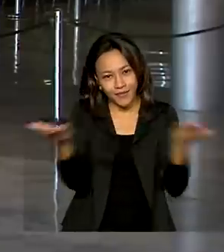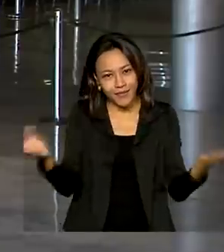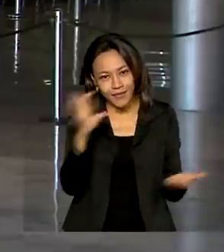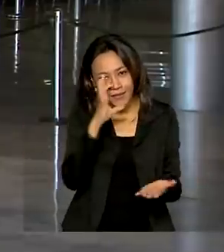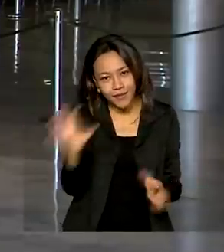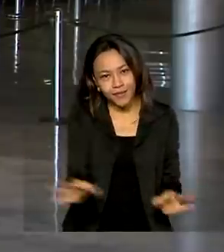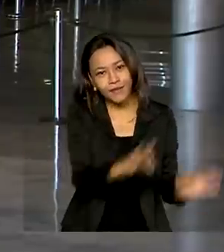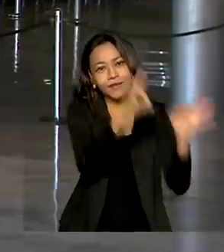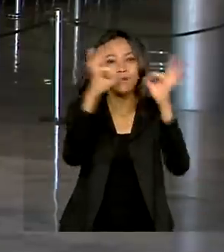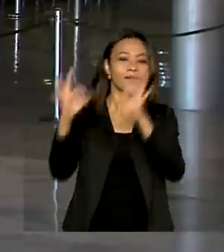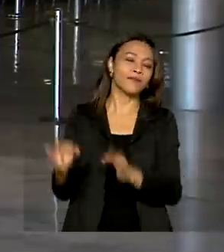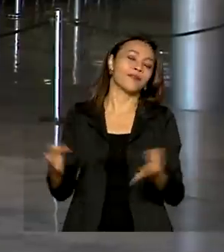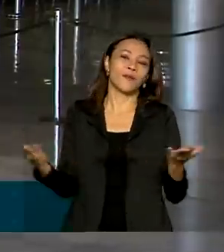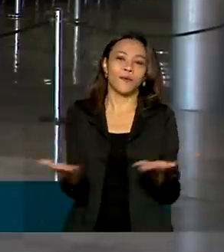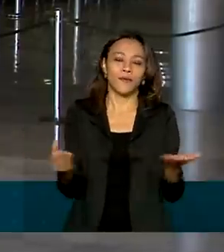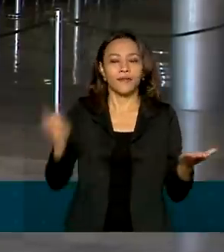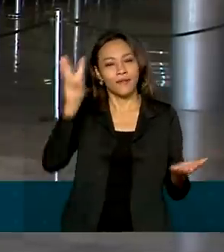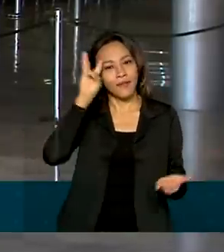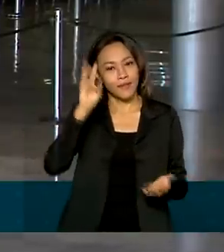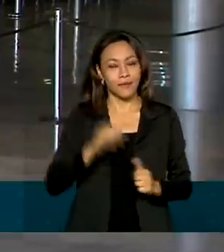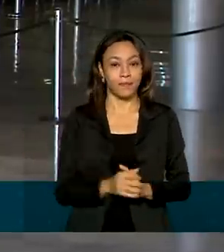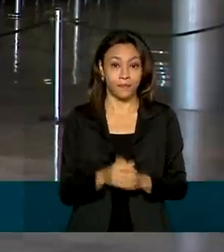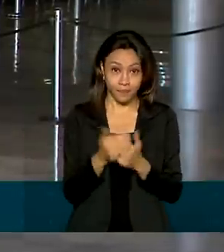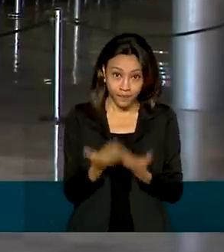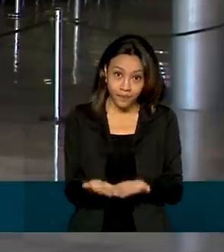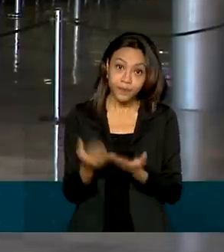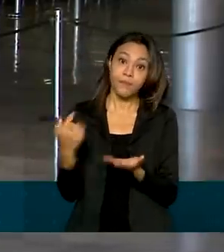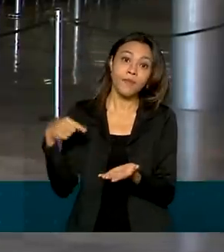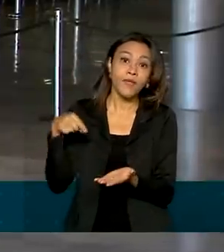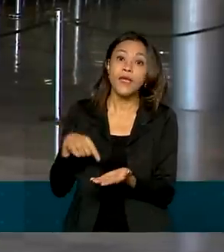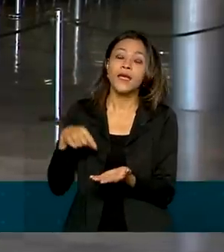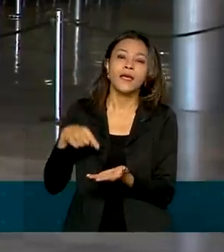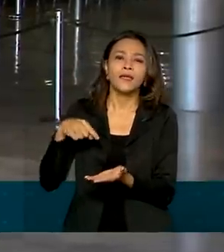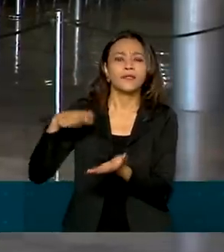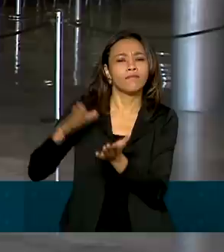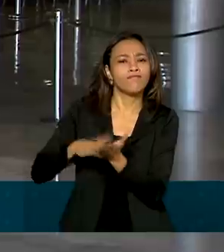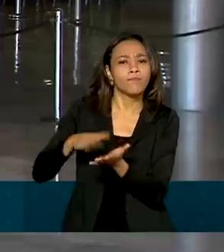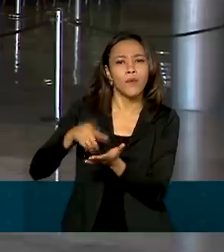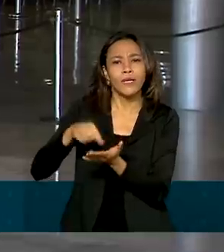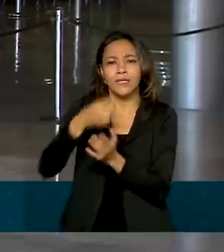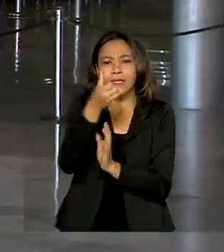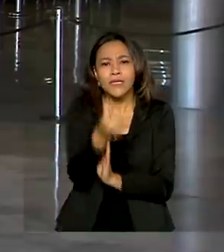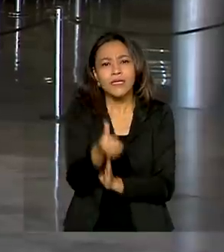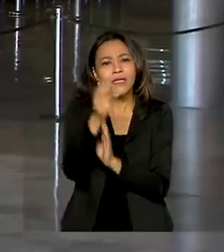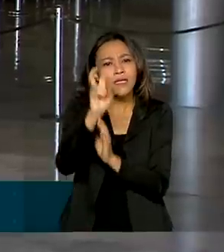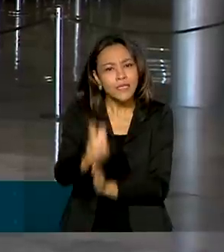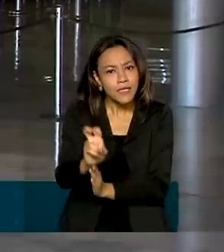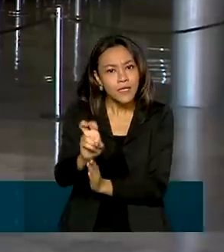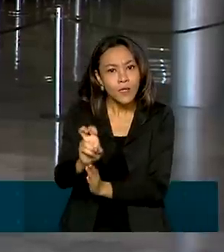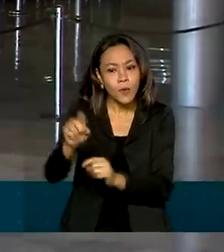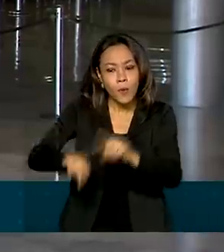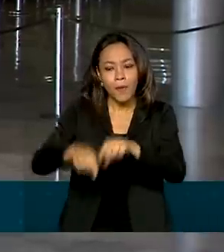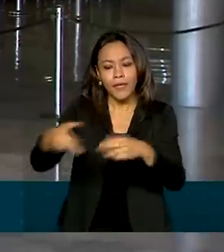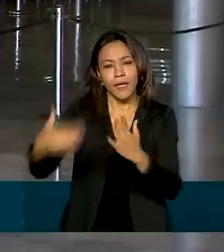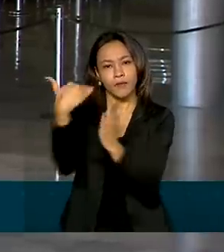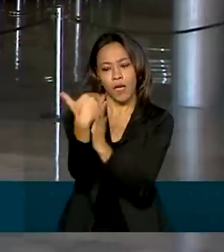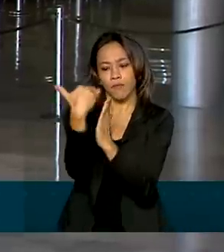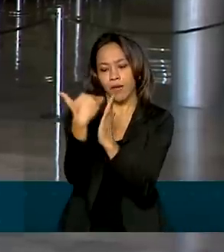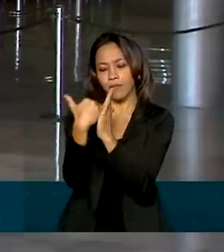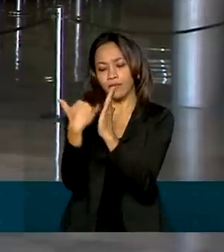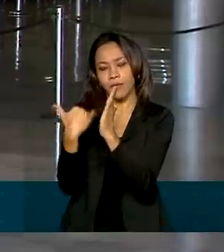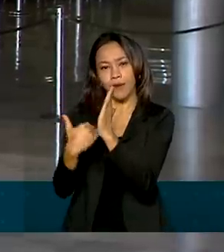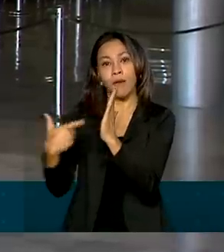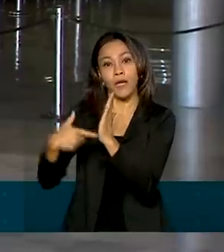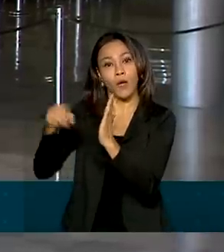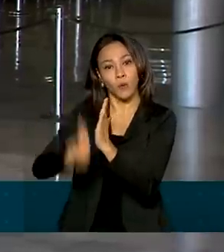acompanham nesta terça-feira. Olha, a medida atinge 65 itens usados no combate ao